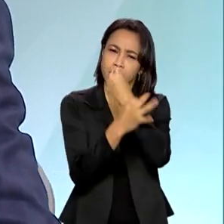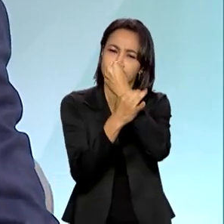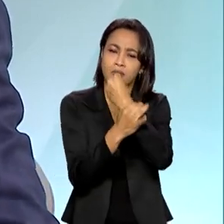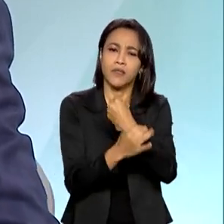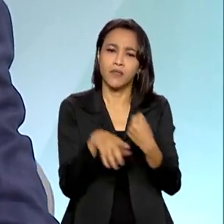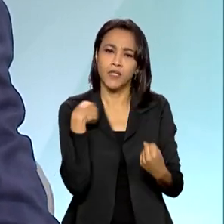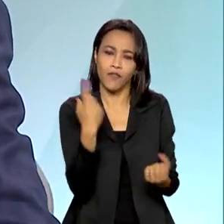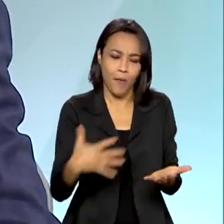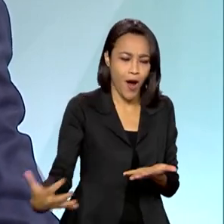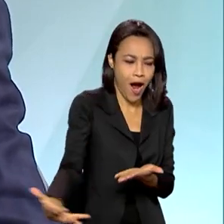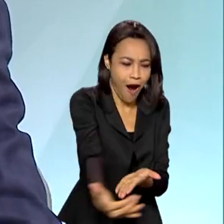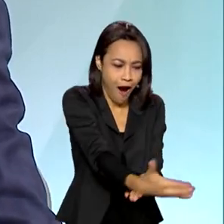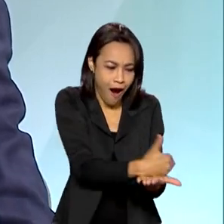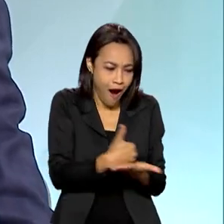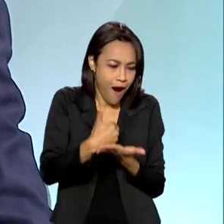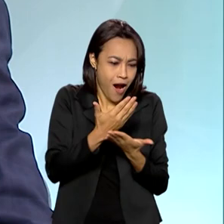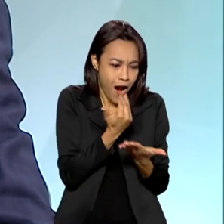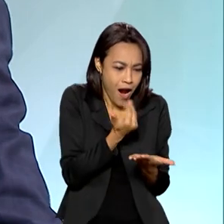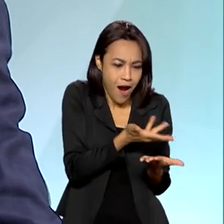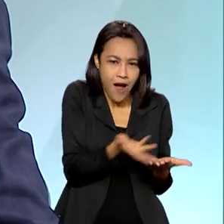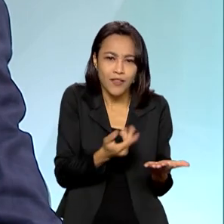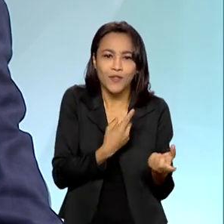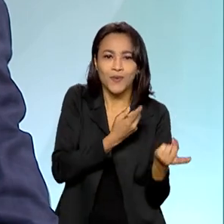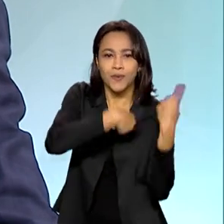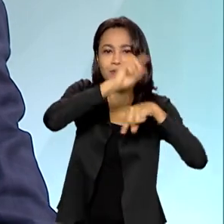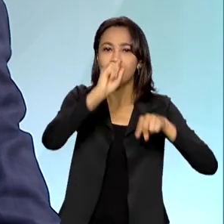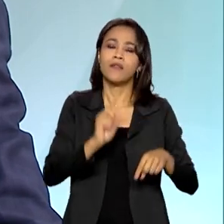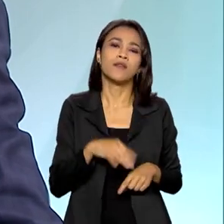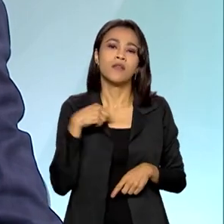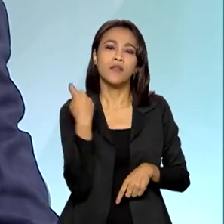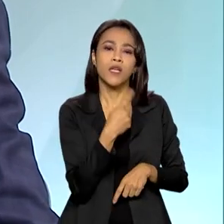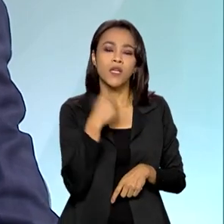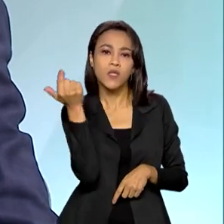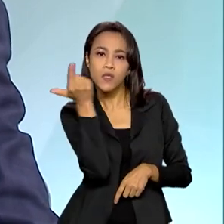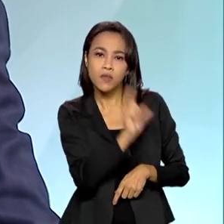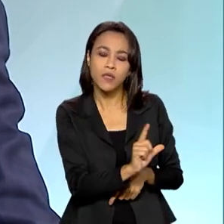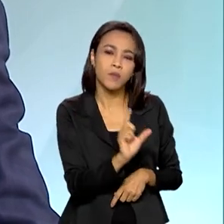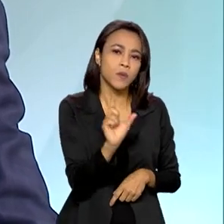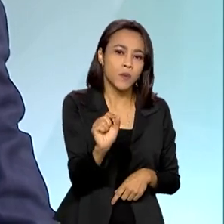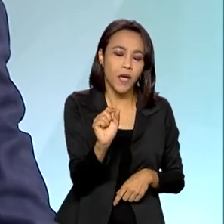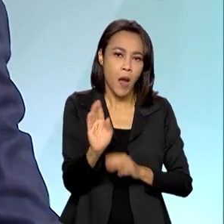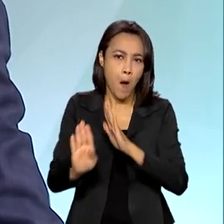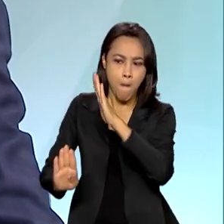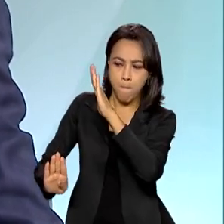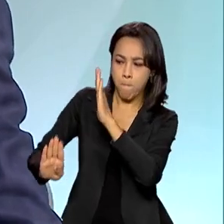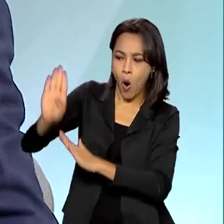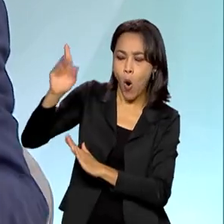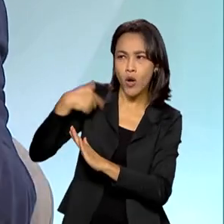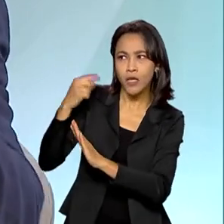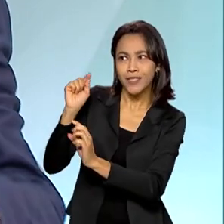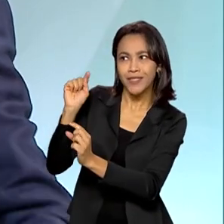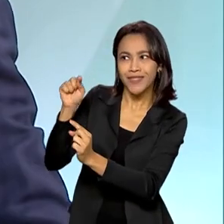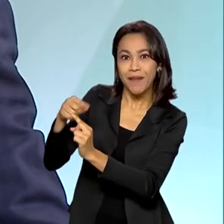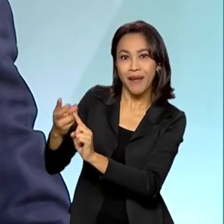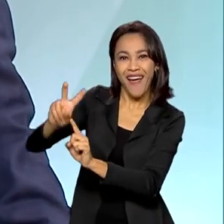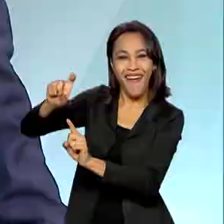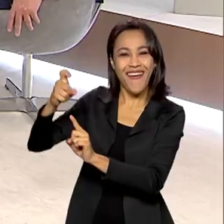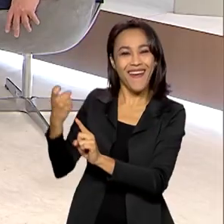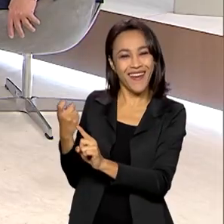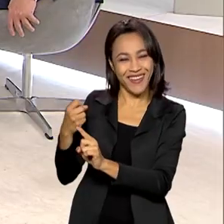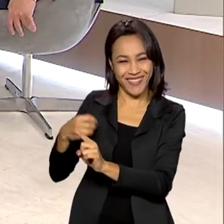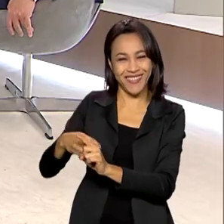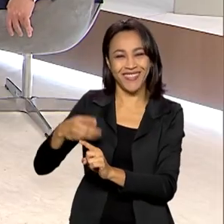realmente uma safra de sucesso e que possamos, inclusive, superar aquele recorde pretendido pela ex-ministra Tereza